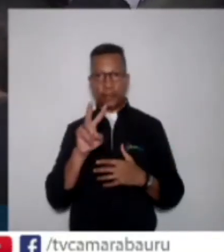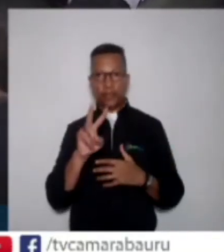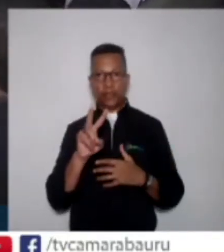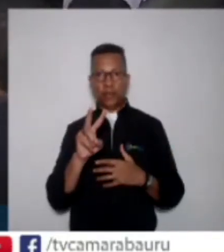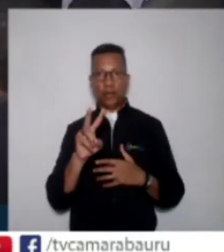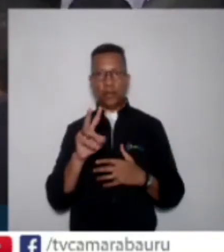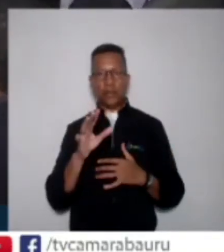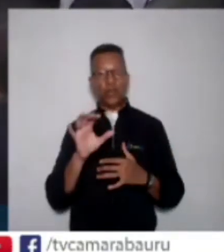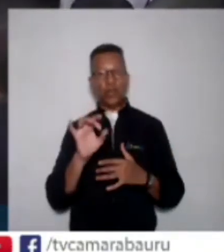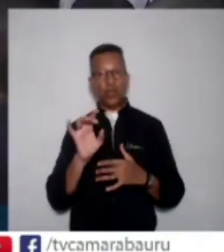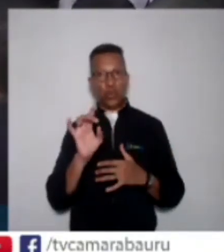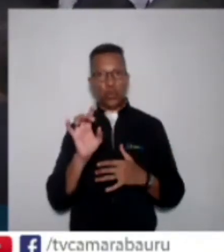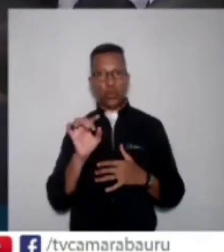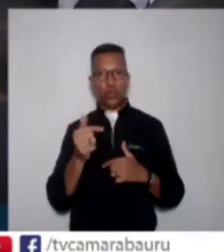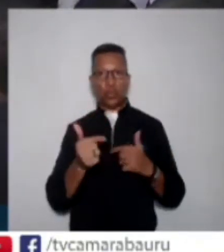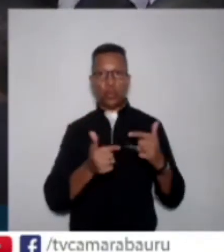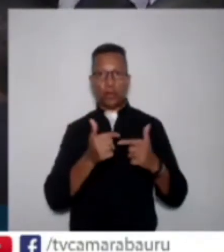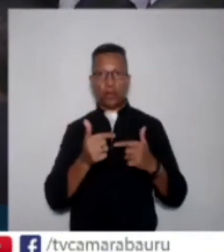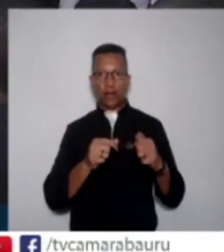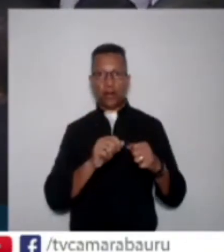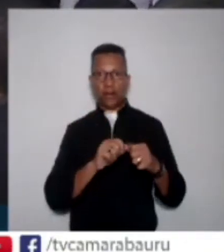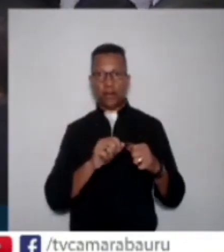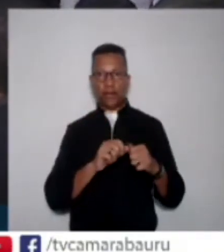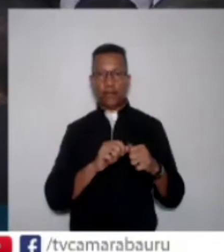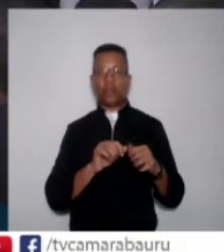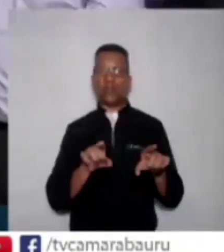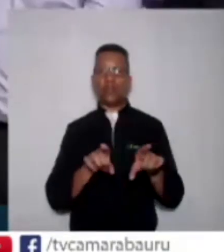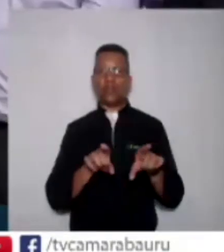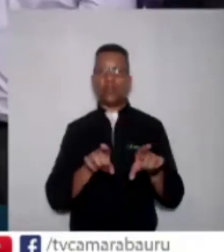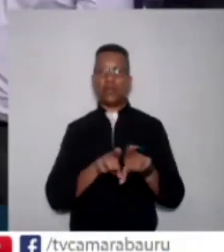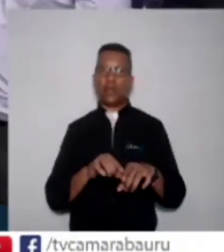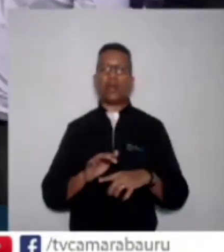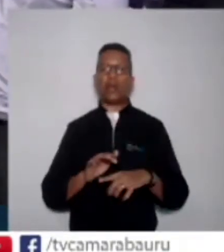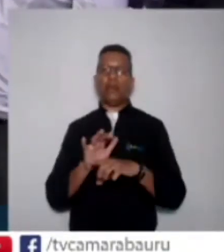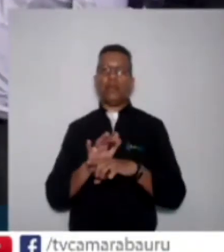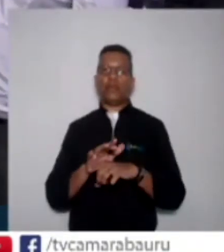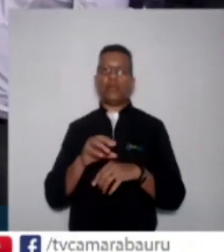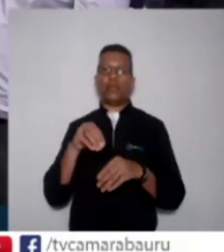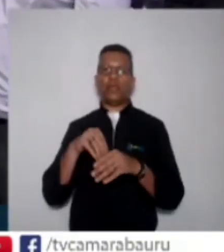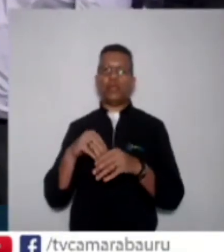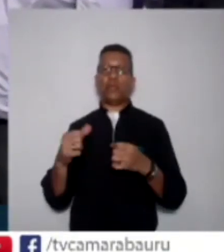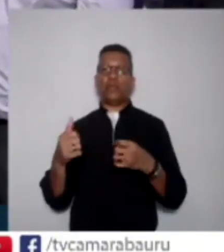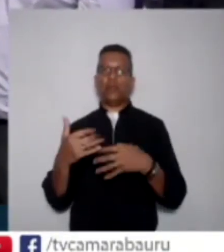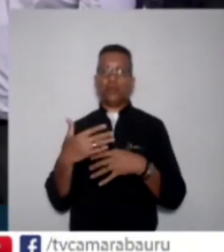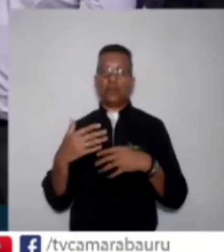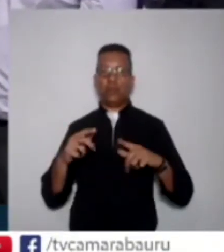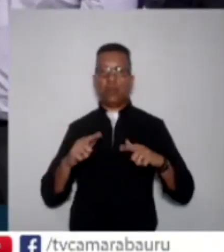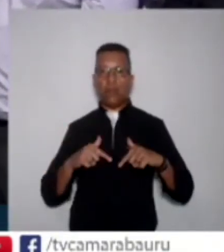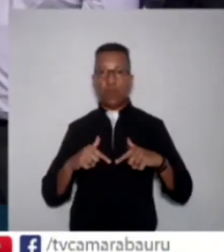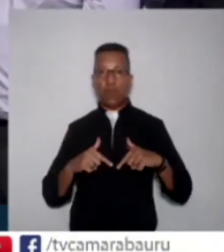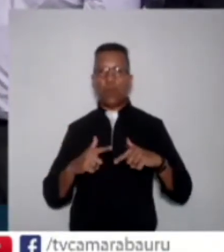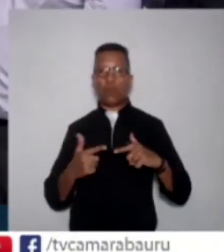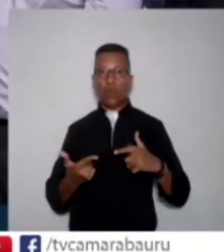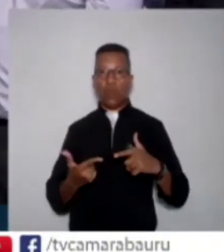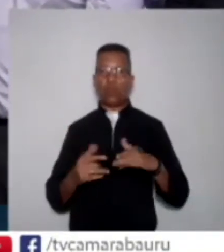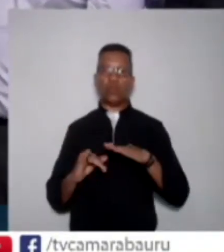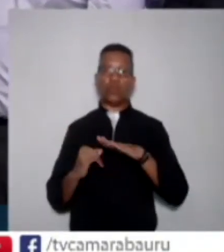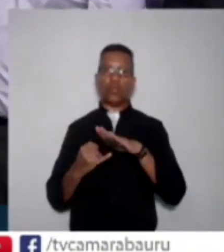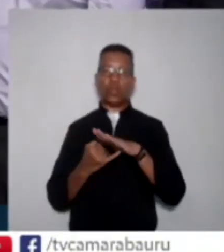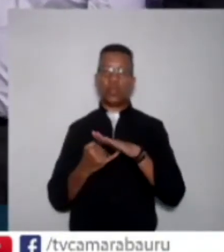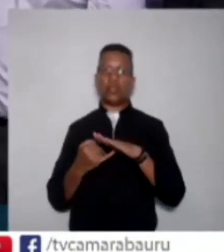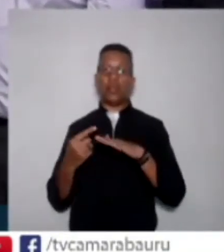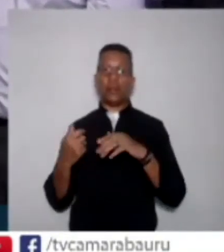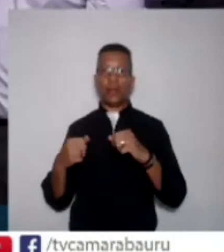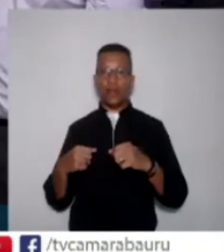O trabalho que ela realiza tem uma contribuição enorme dentro da cidade de Bauru com entidades carentes, o que realmente